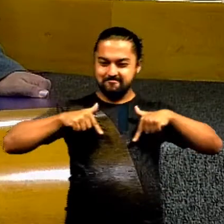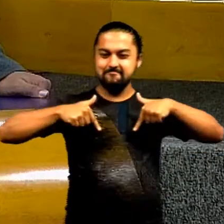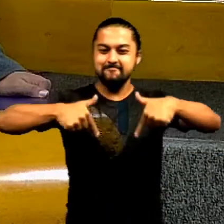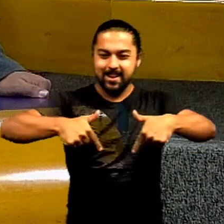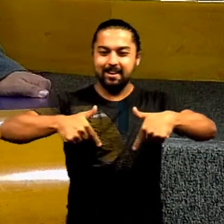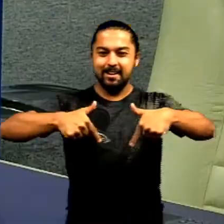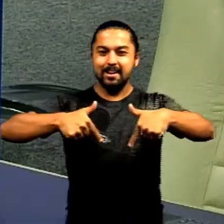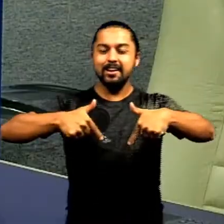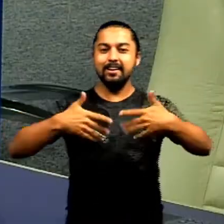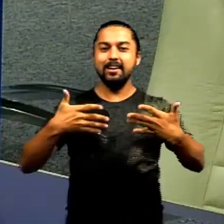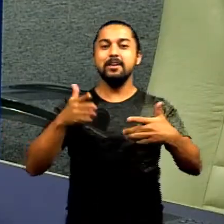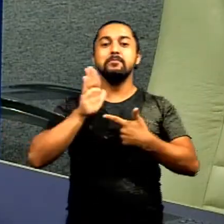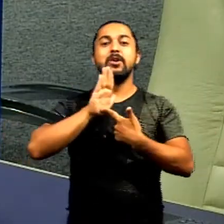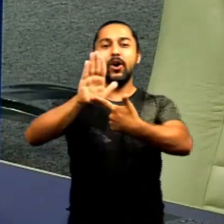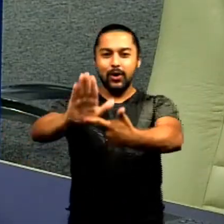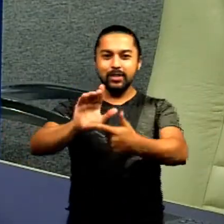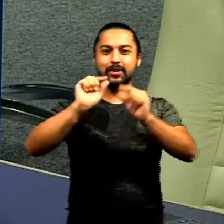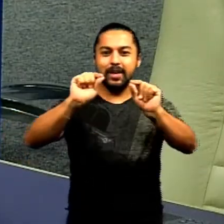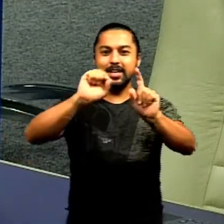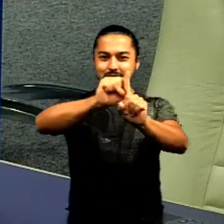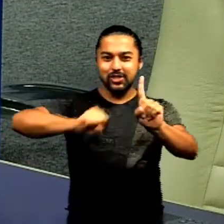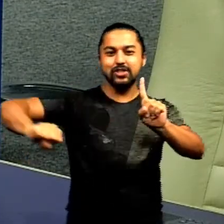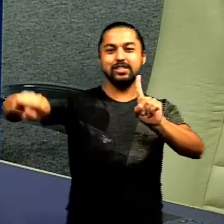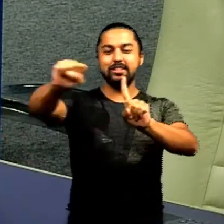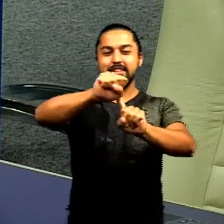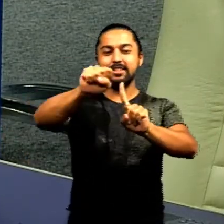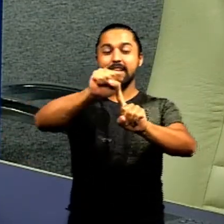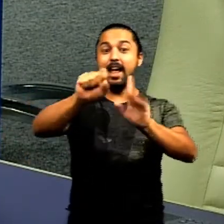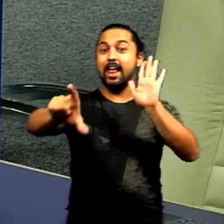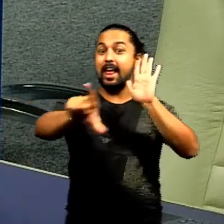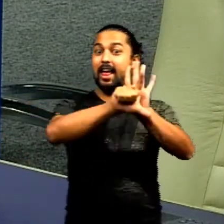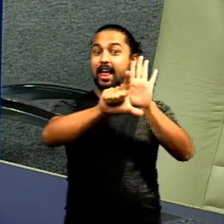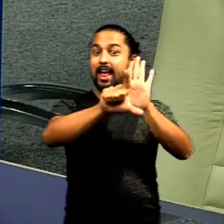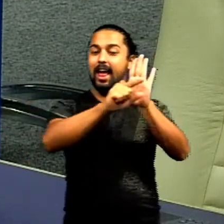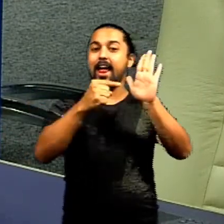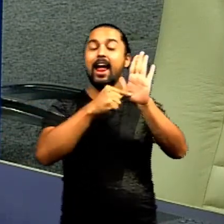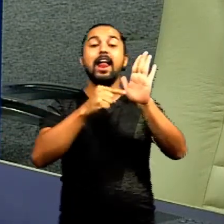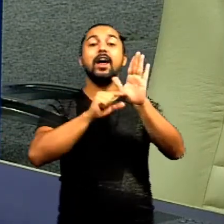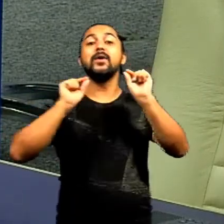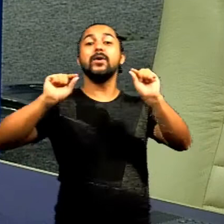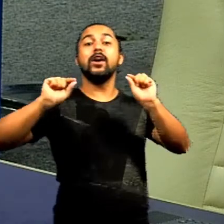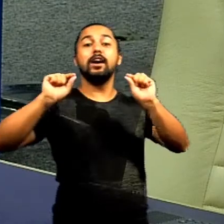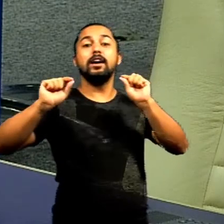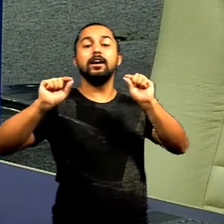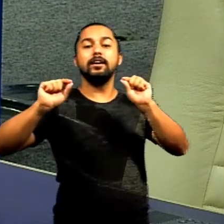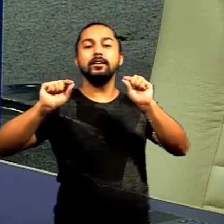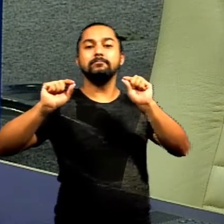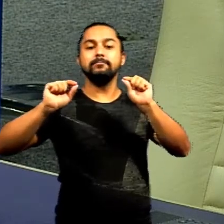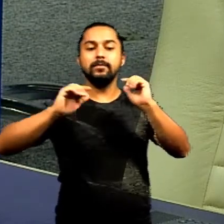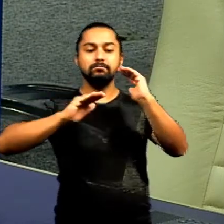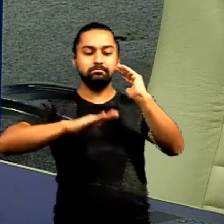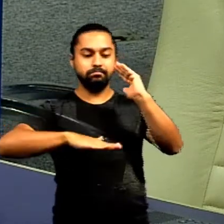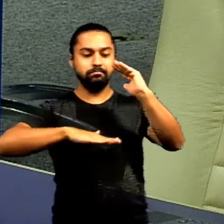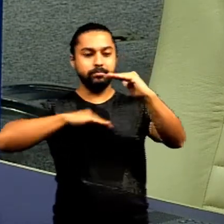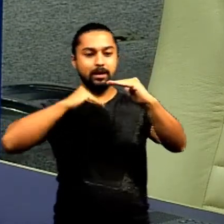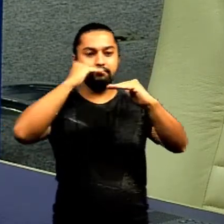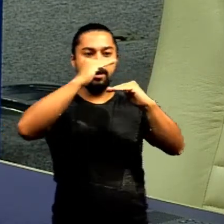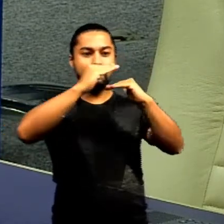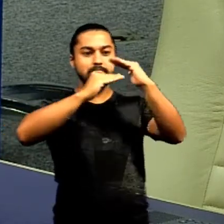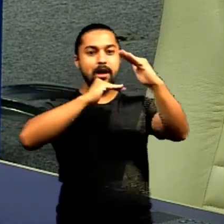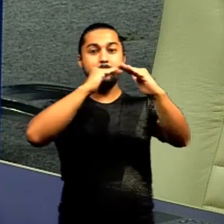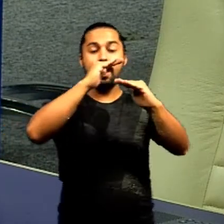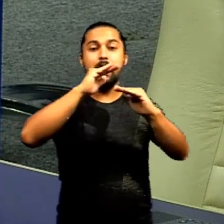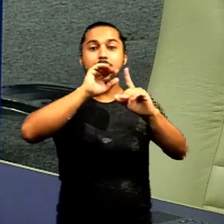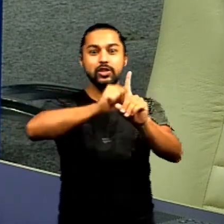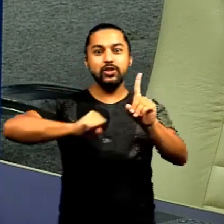os temas polêmicos e mostrar para a sociedade que as leis andam de escada né doutora Cristina e a